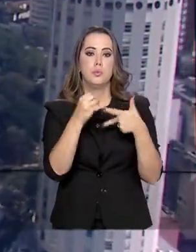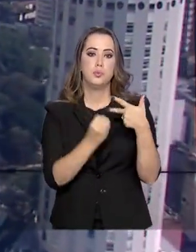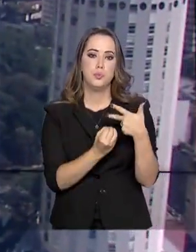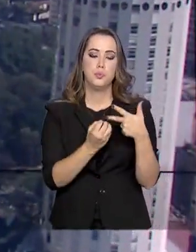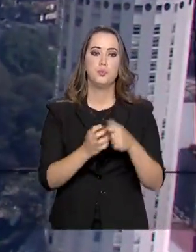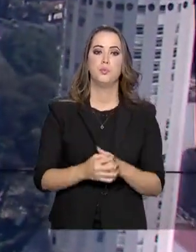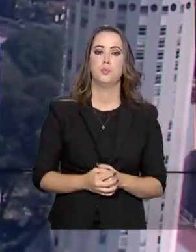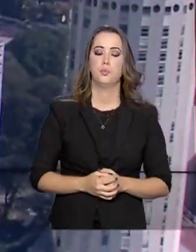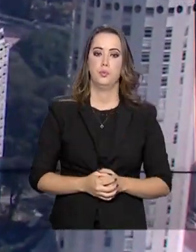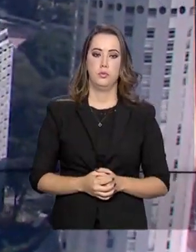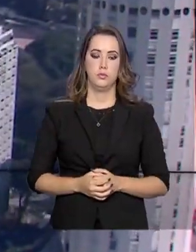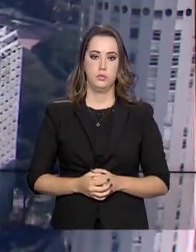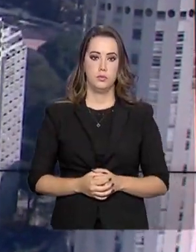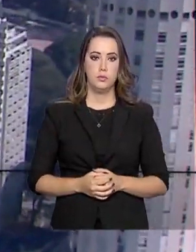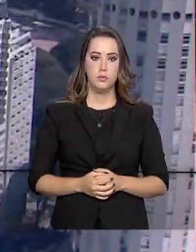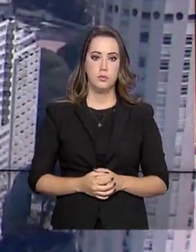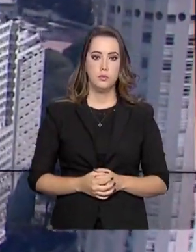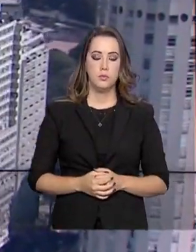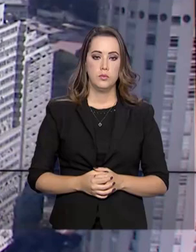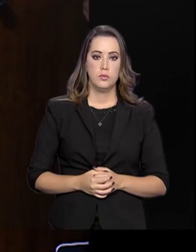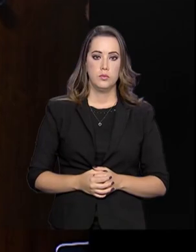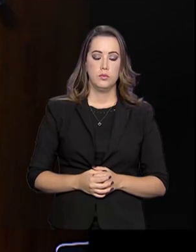Médio, o Enem, de 2019.